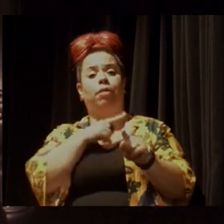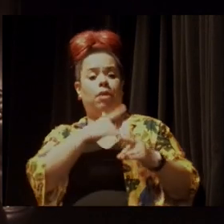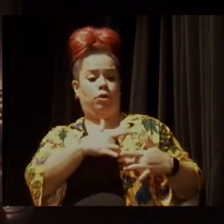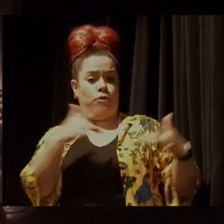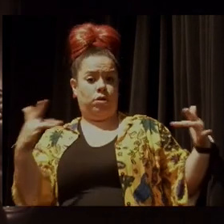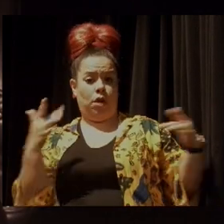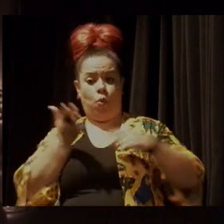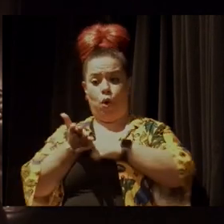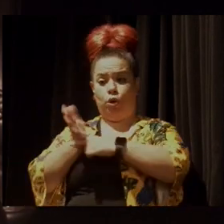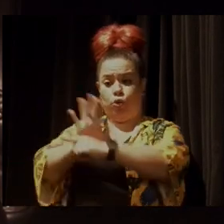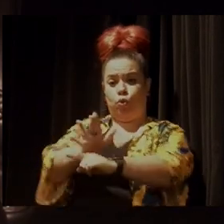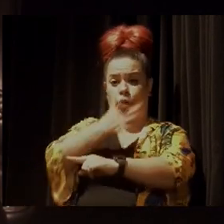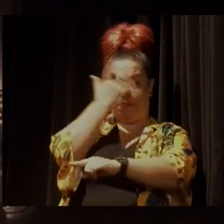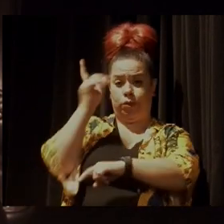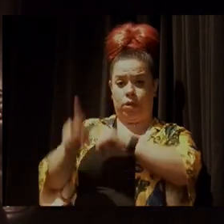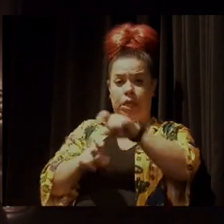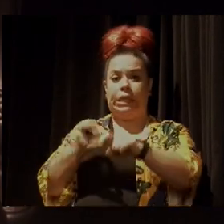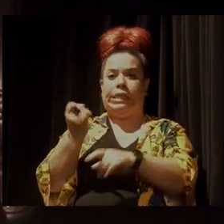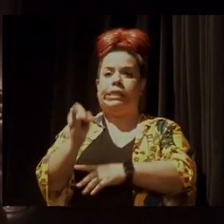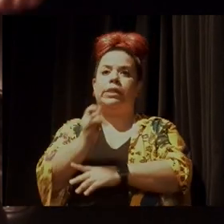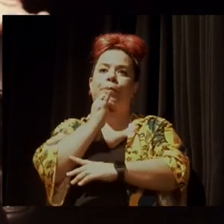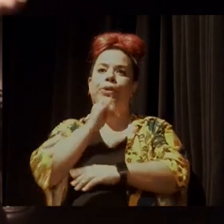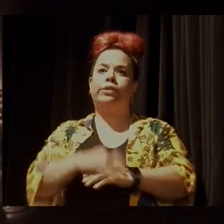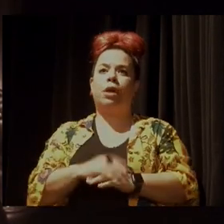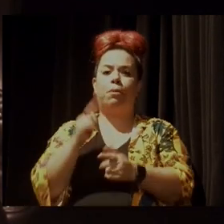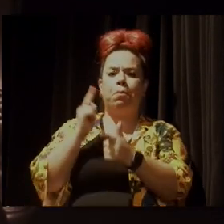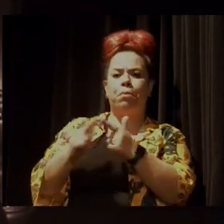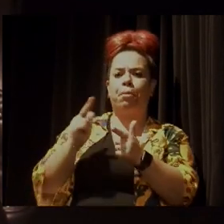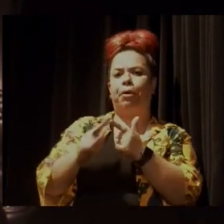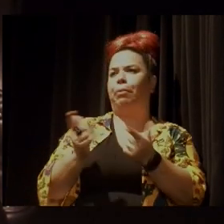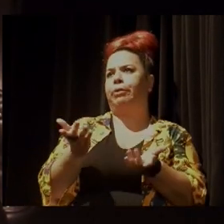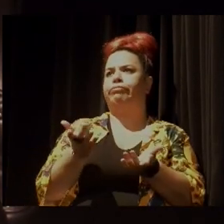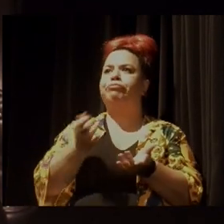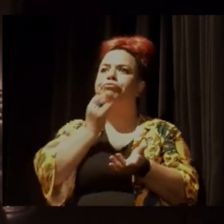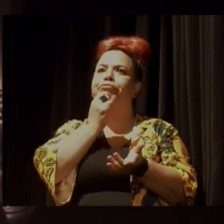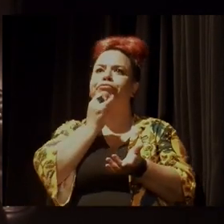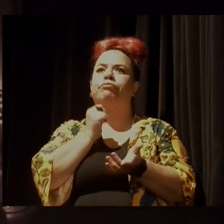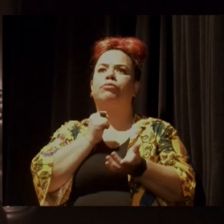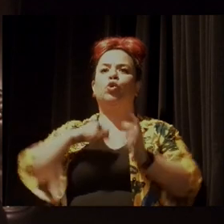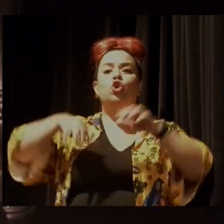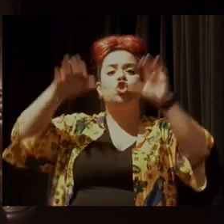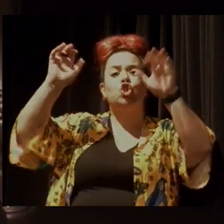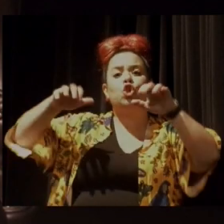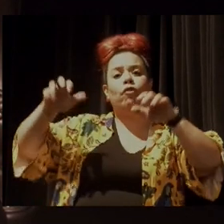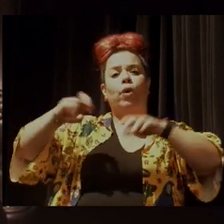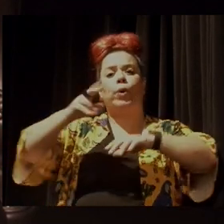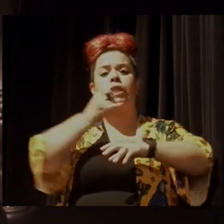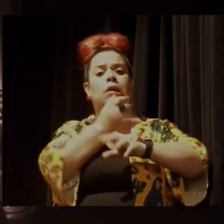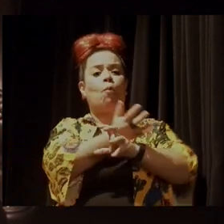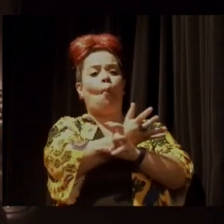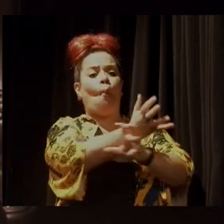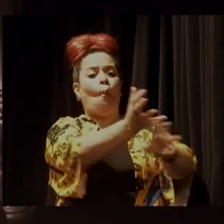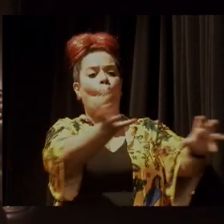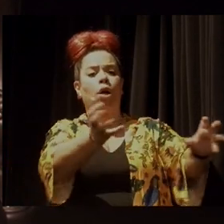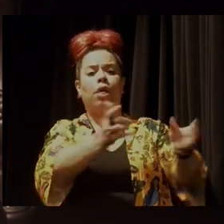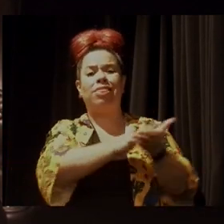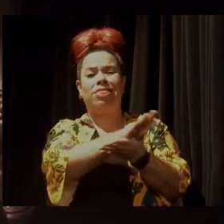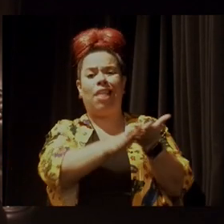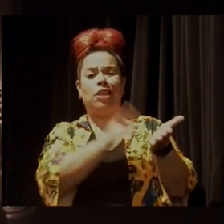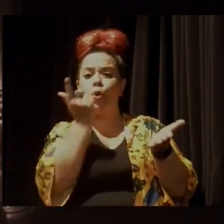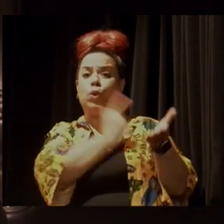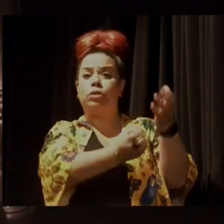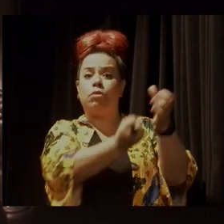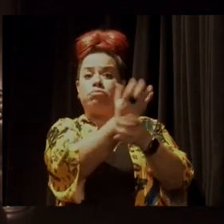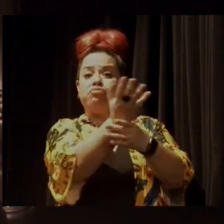agricultor, que se tiver algum problema, seja porque choveu, seja porque teve seca e ele não teve a produção adequada,